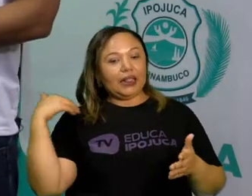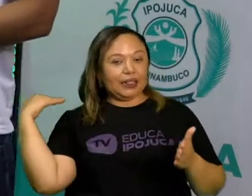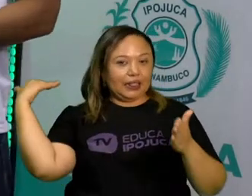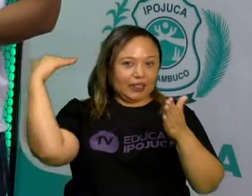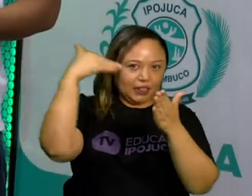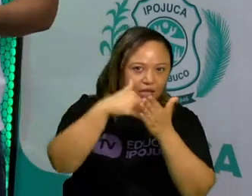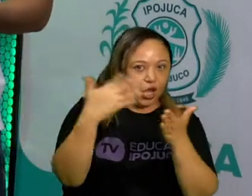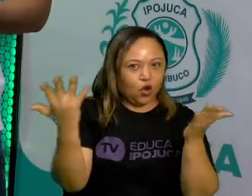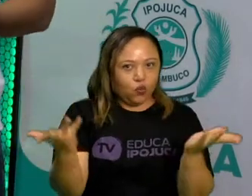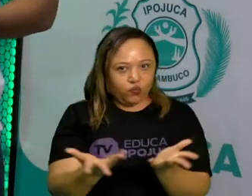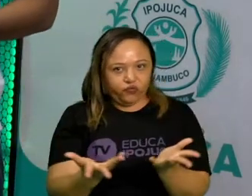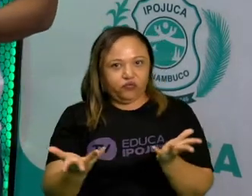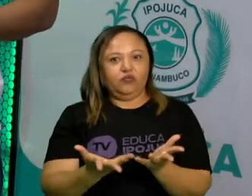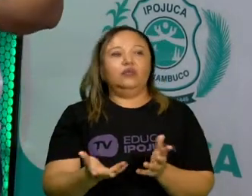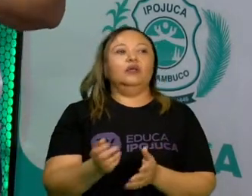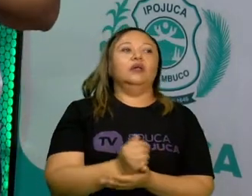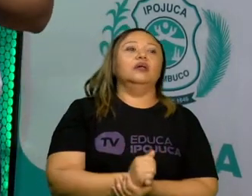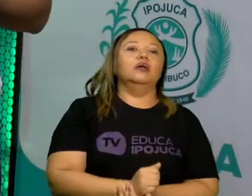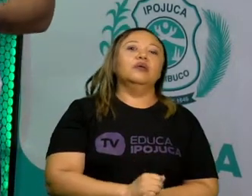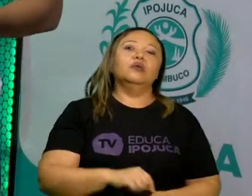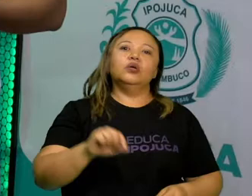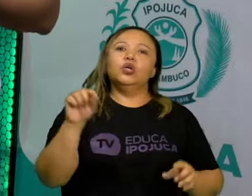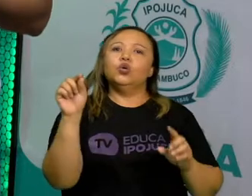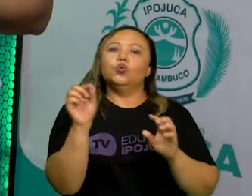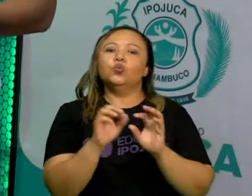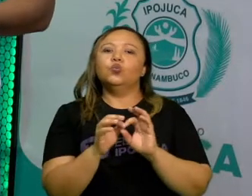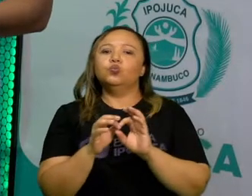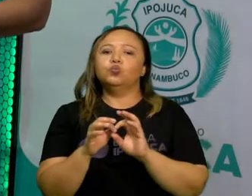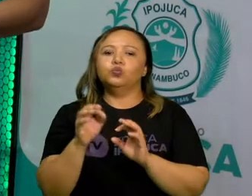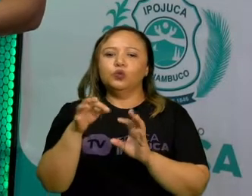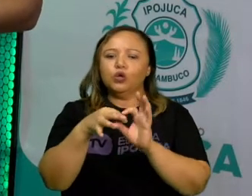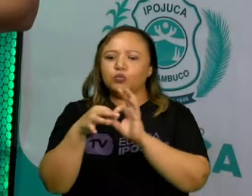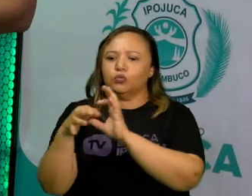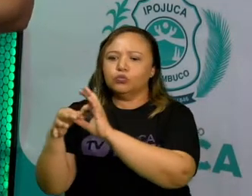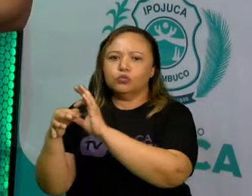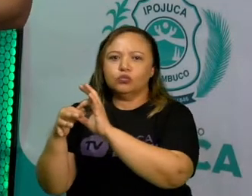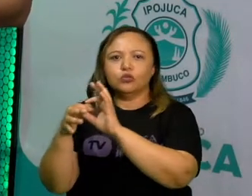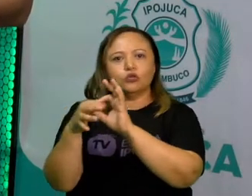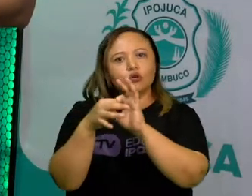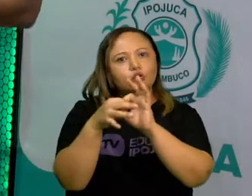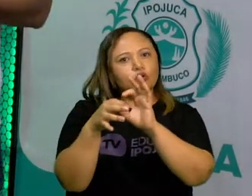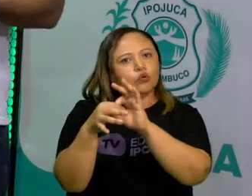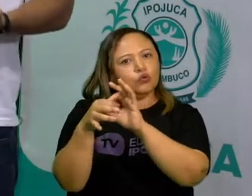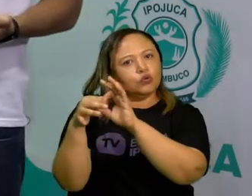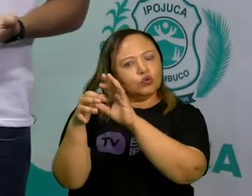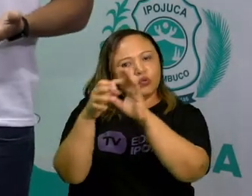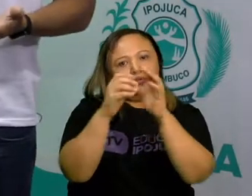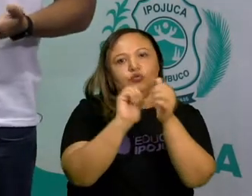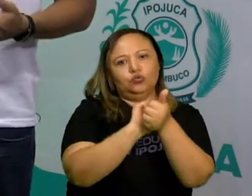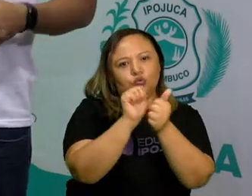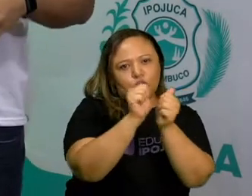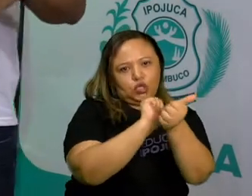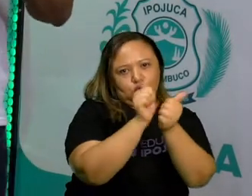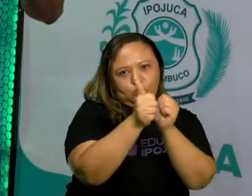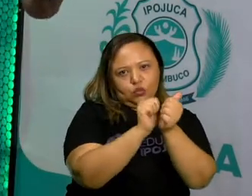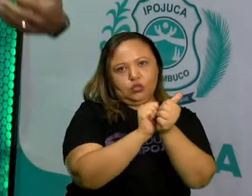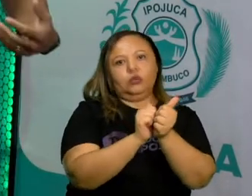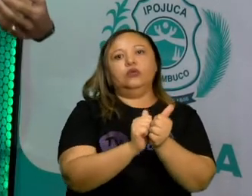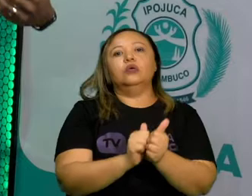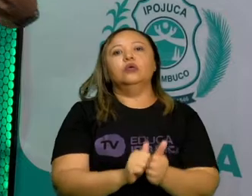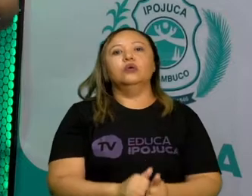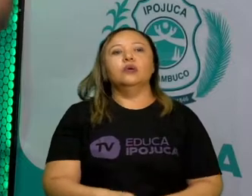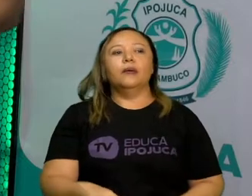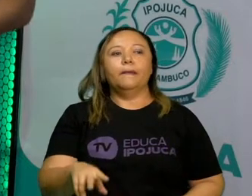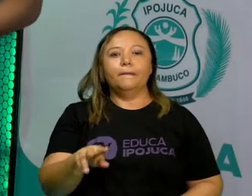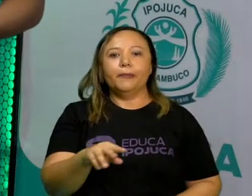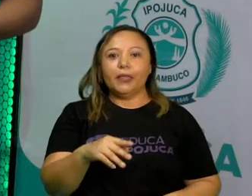inteiro. Principalmente a relação que vai ocorrendo entre o jogo eletrônico e as